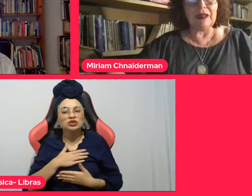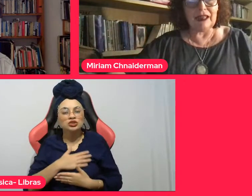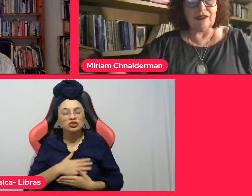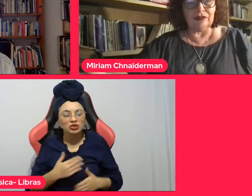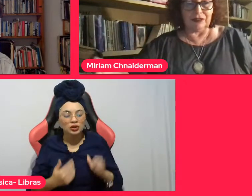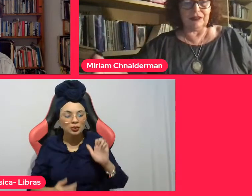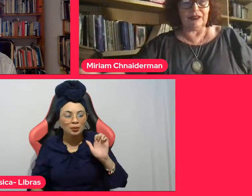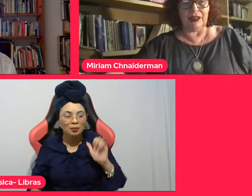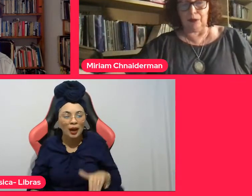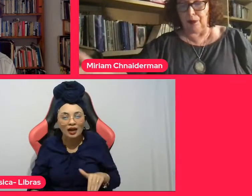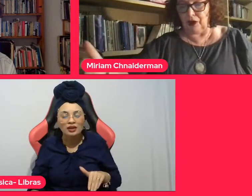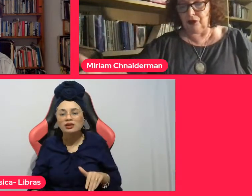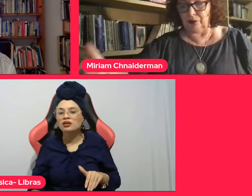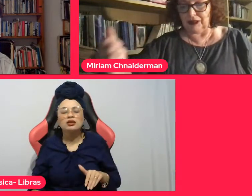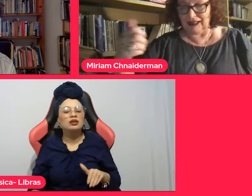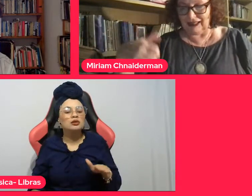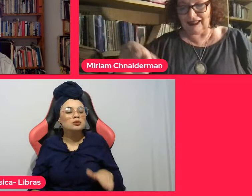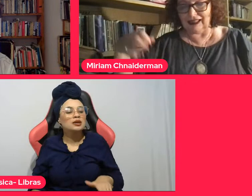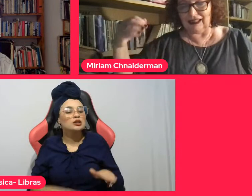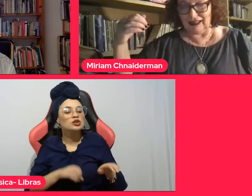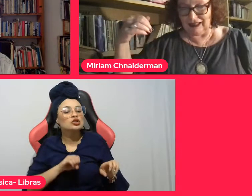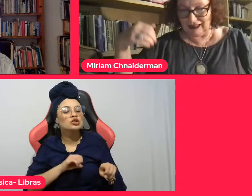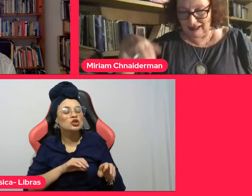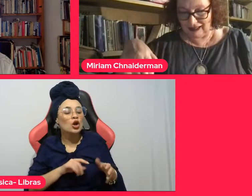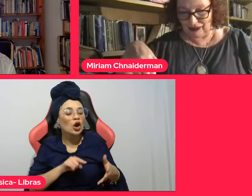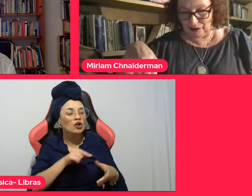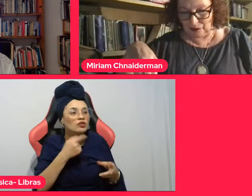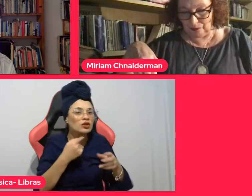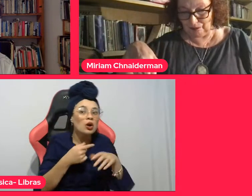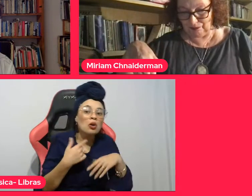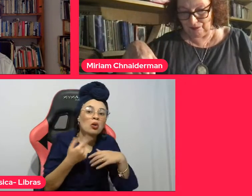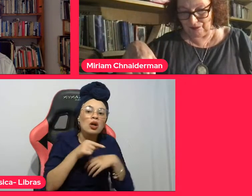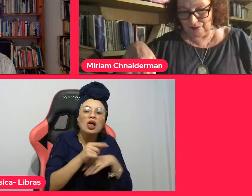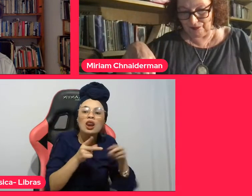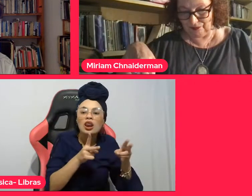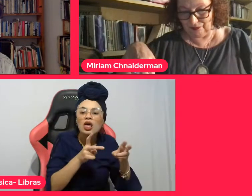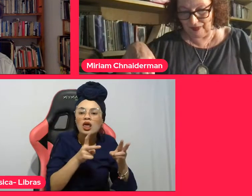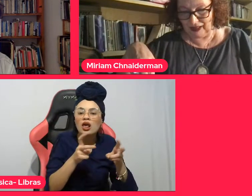inimigos que eu posso me sentir existindo.